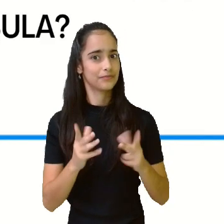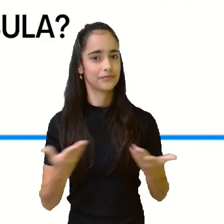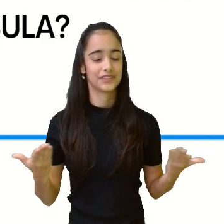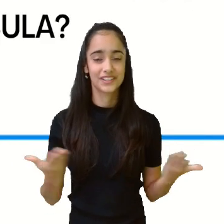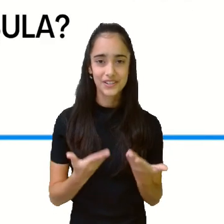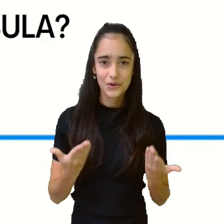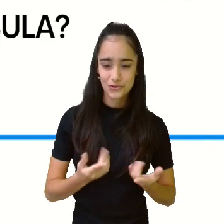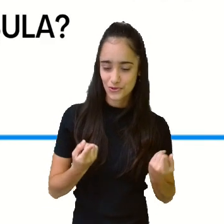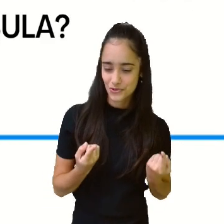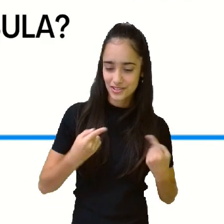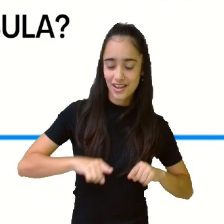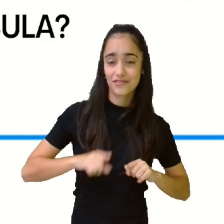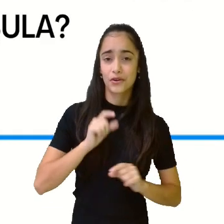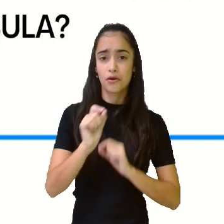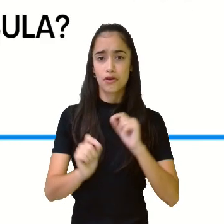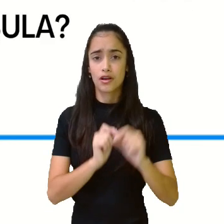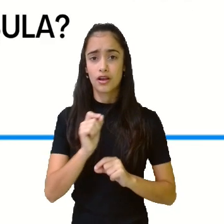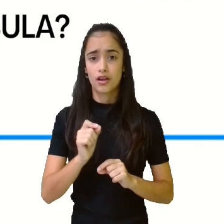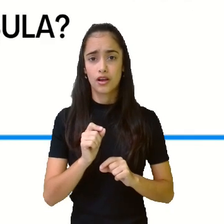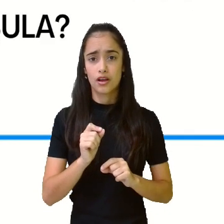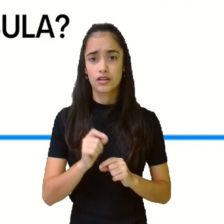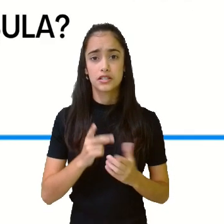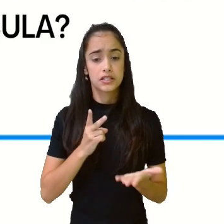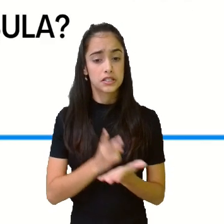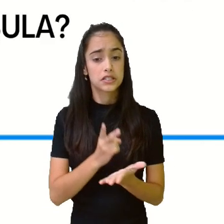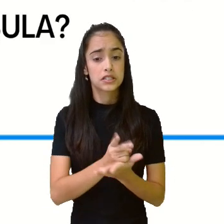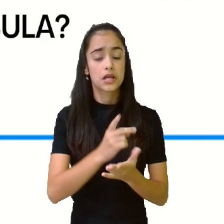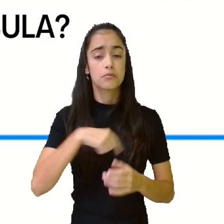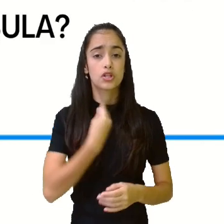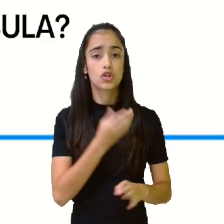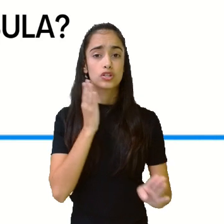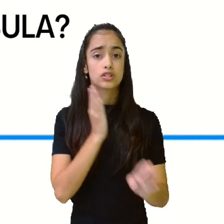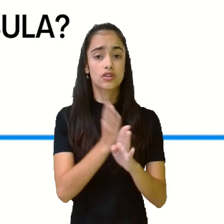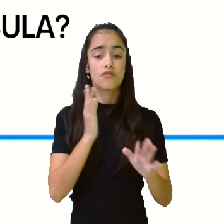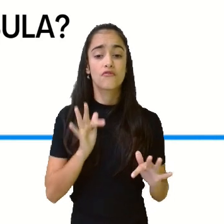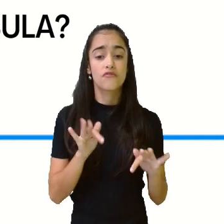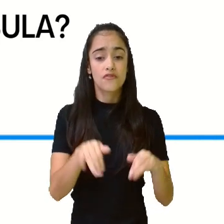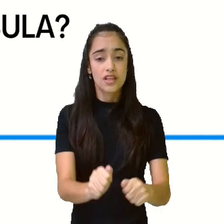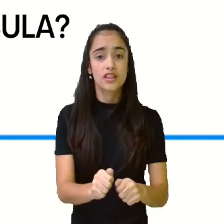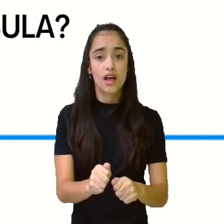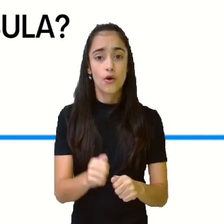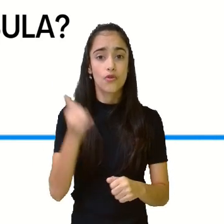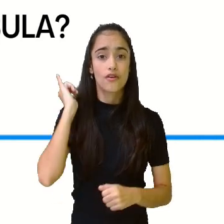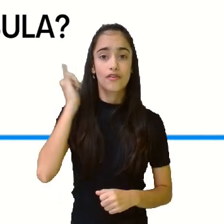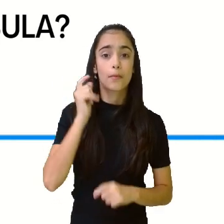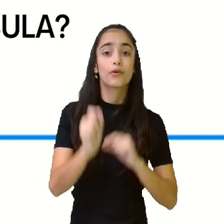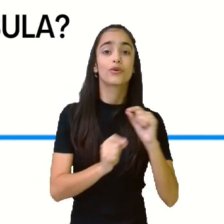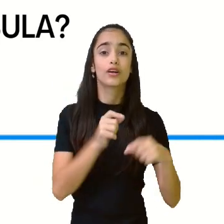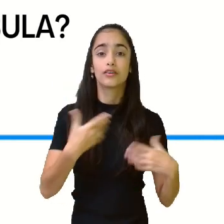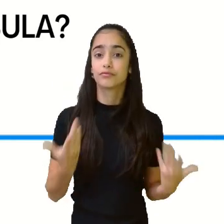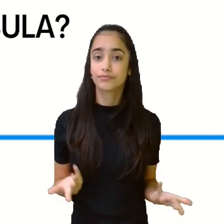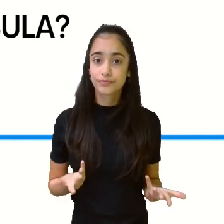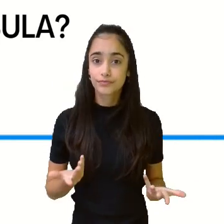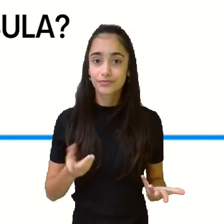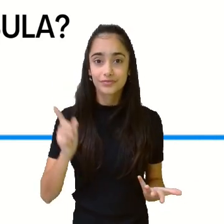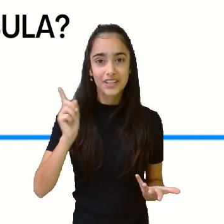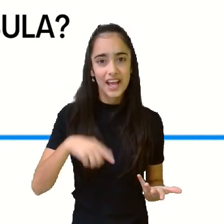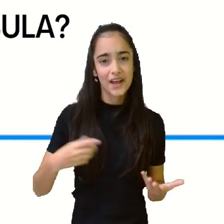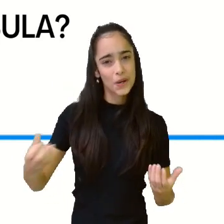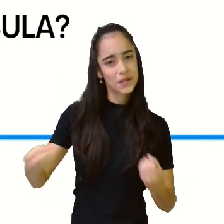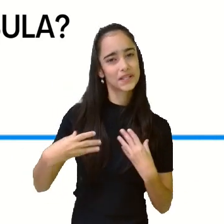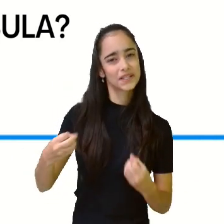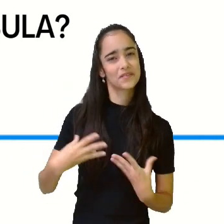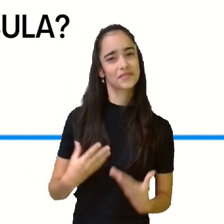hoje, o que sempre encontramos no final de uma fábula? A moral, não é verdade? E não